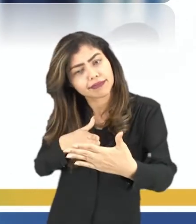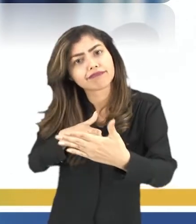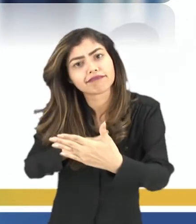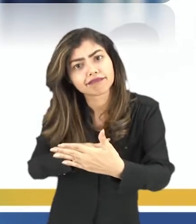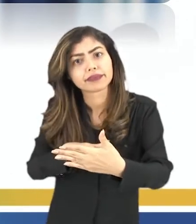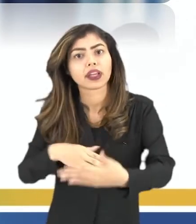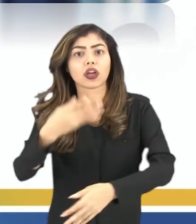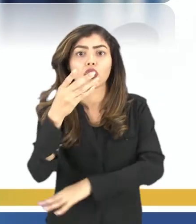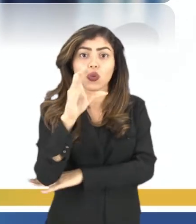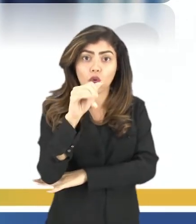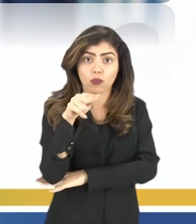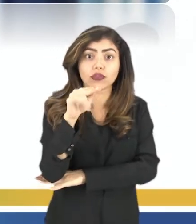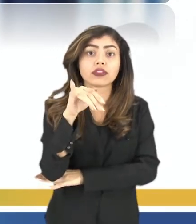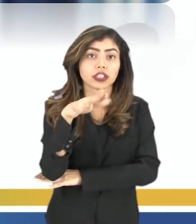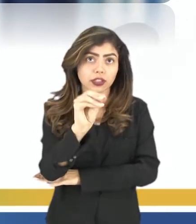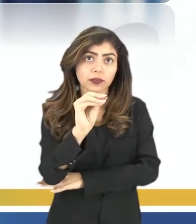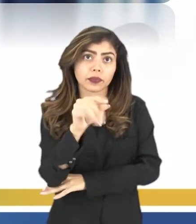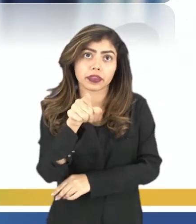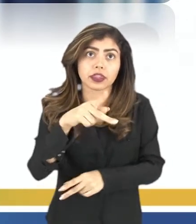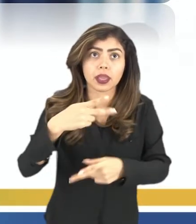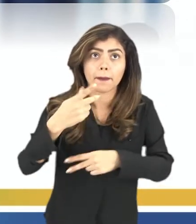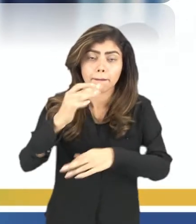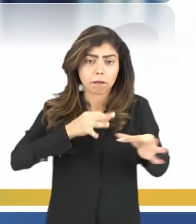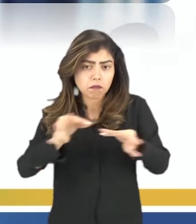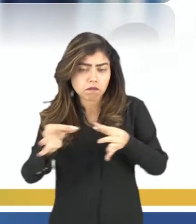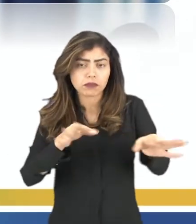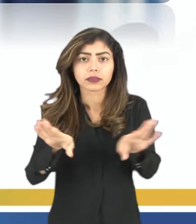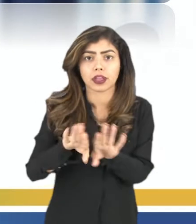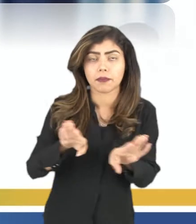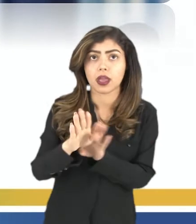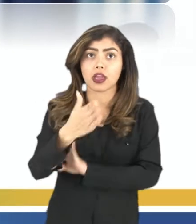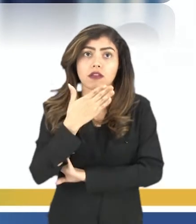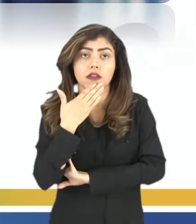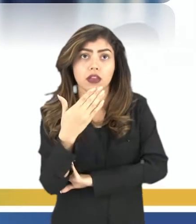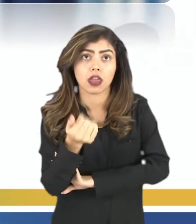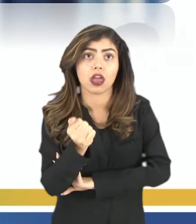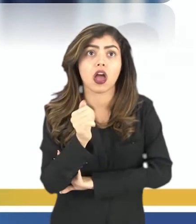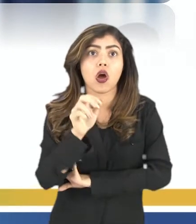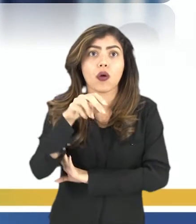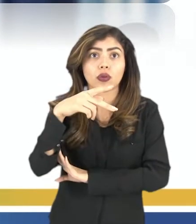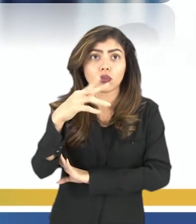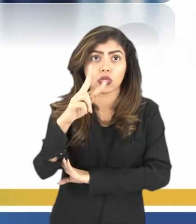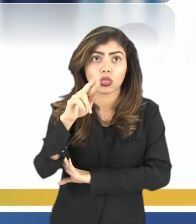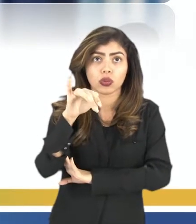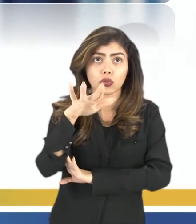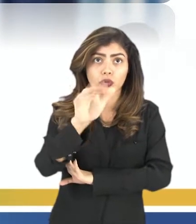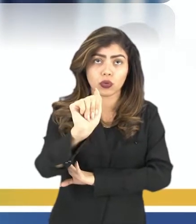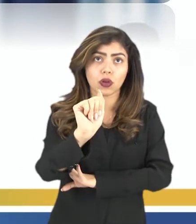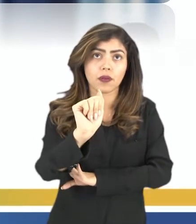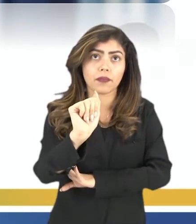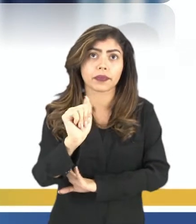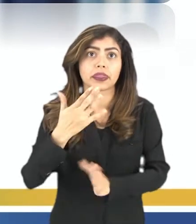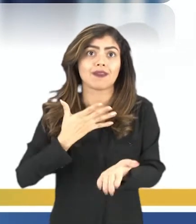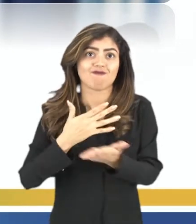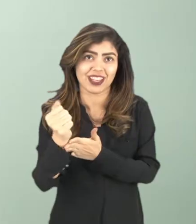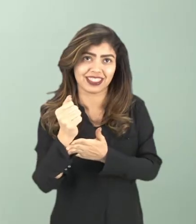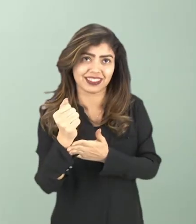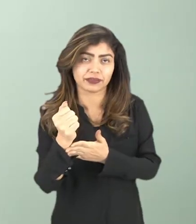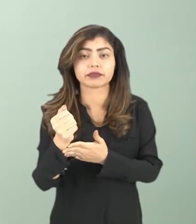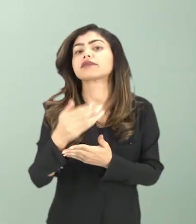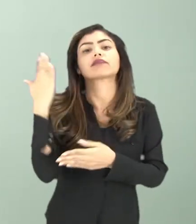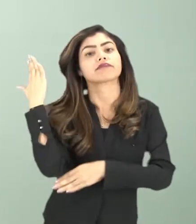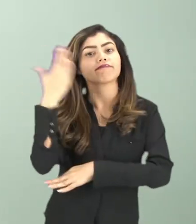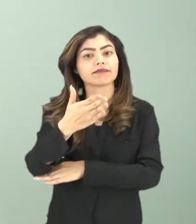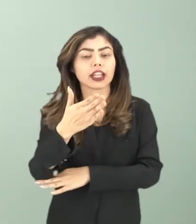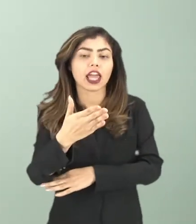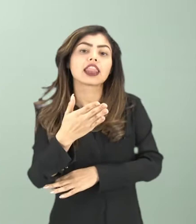comunismo. Esse plano Marshall, também, ele faz parte da doutrina Truman, né? Que essa doutrina, aí, ela prega a defesa, como eu